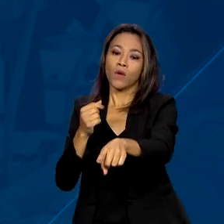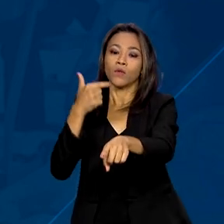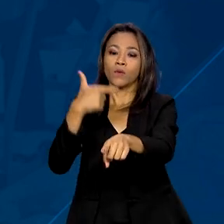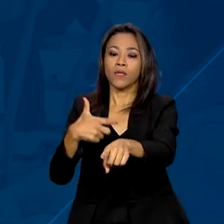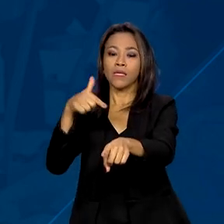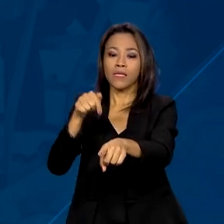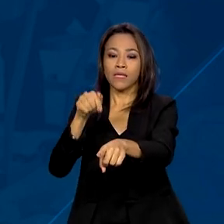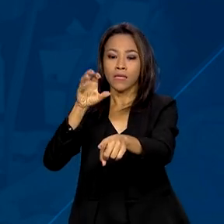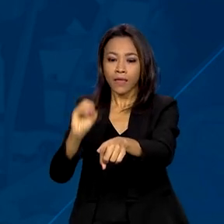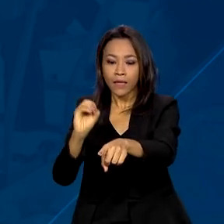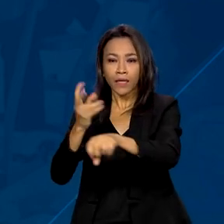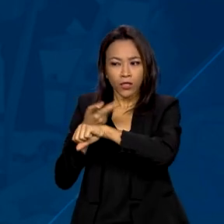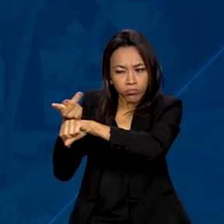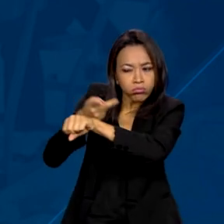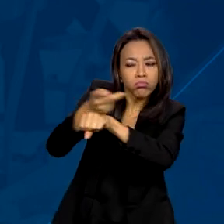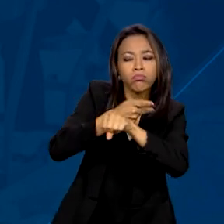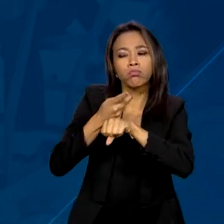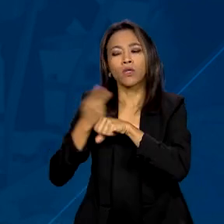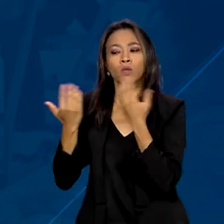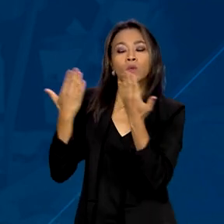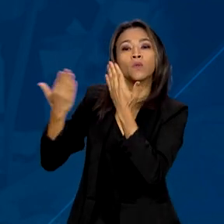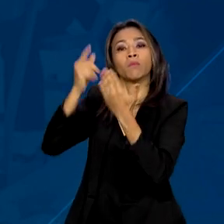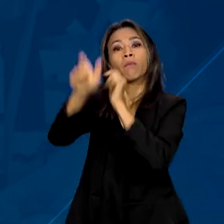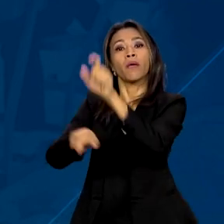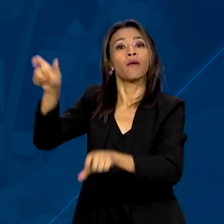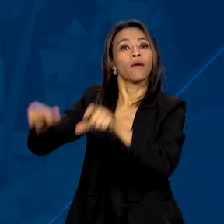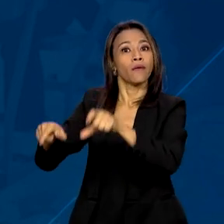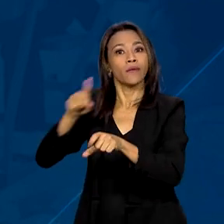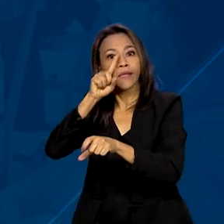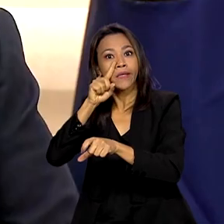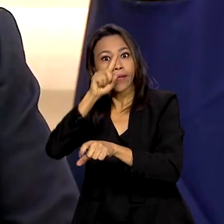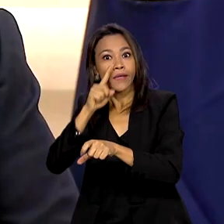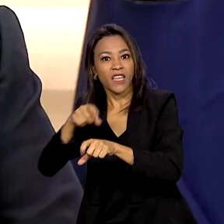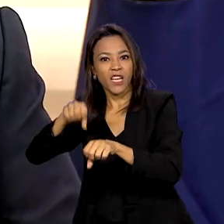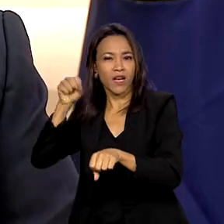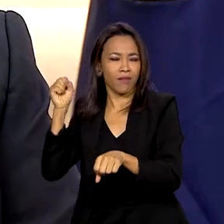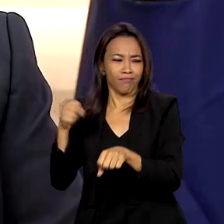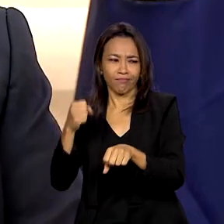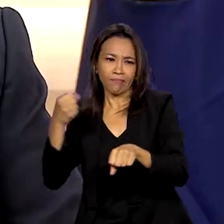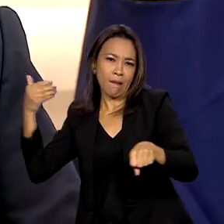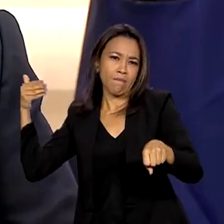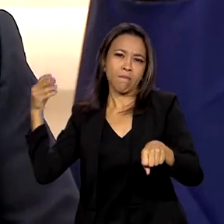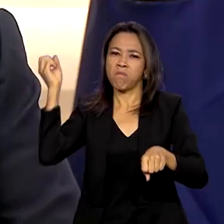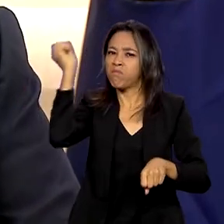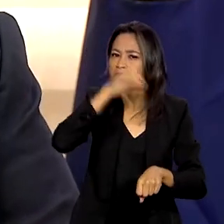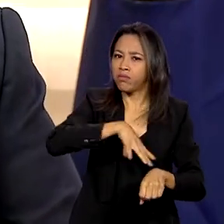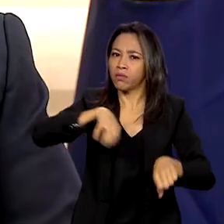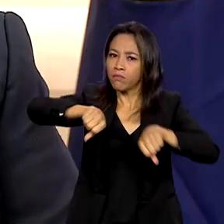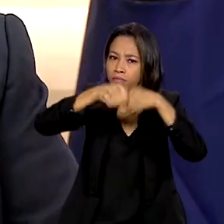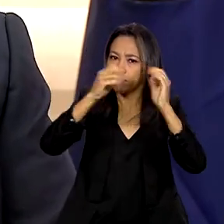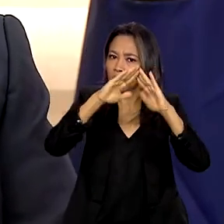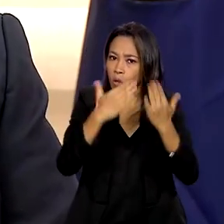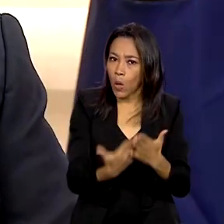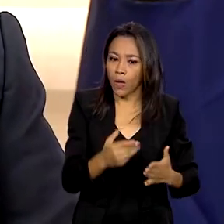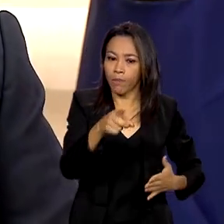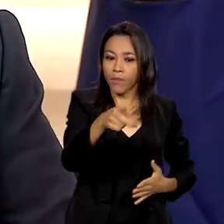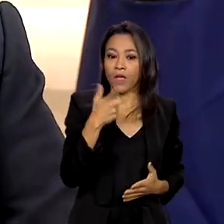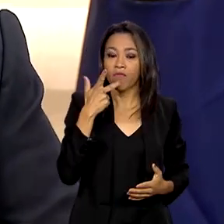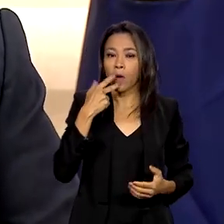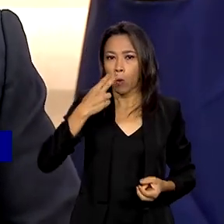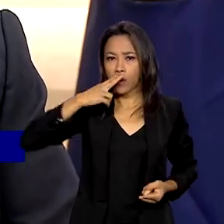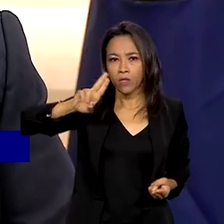busca e apreensão de suspeitos que ameaçavam atacar escolas. Falou em nazismo, falou em neonazismo,